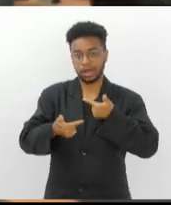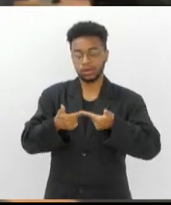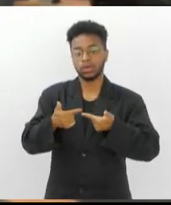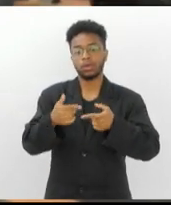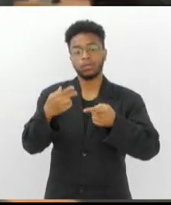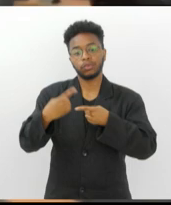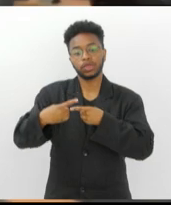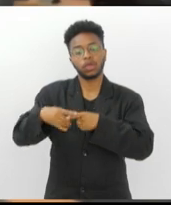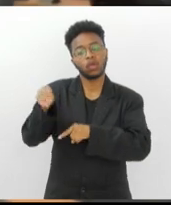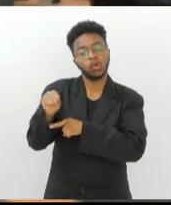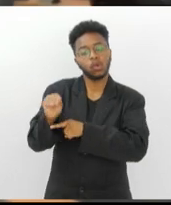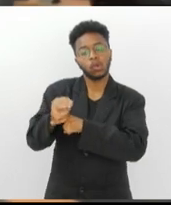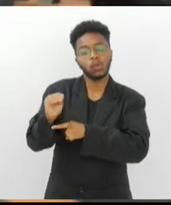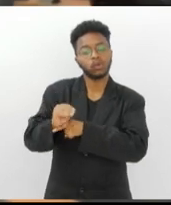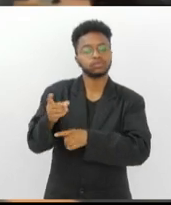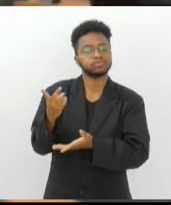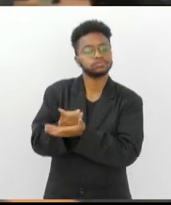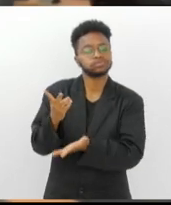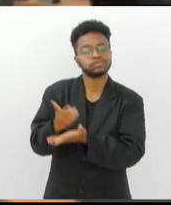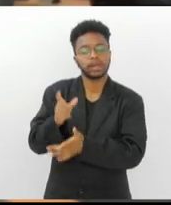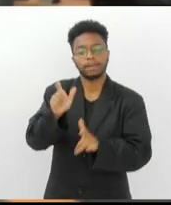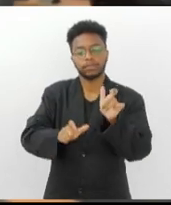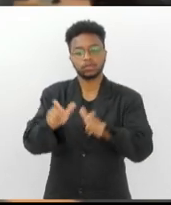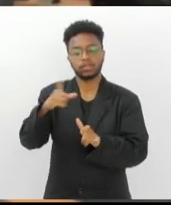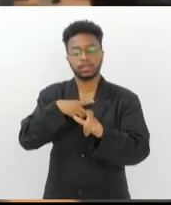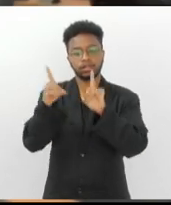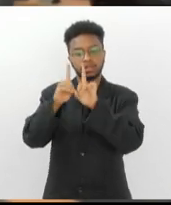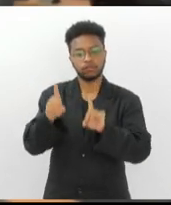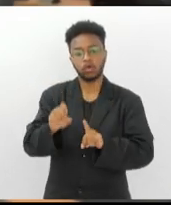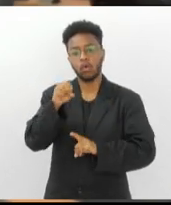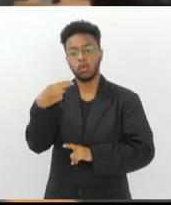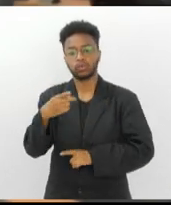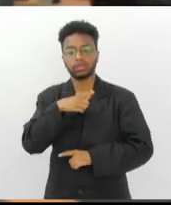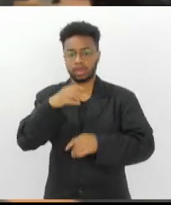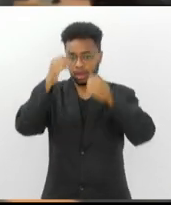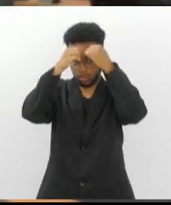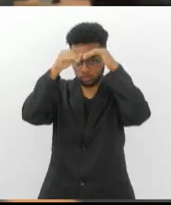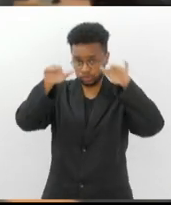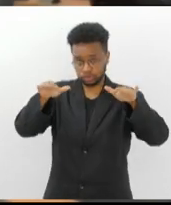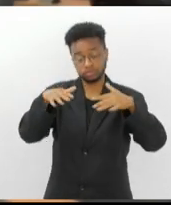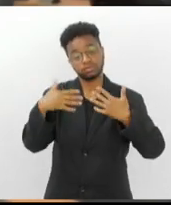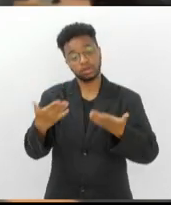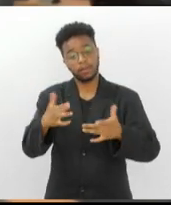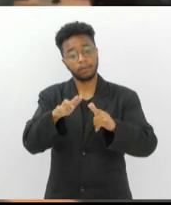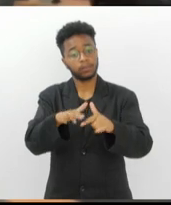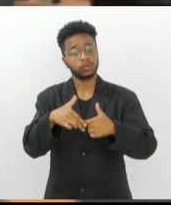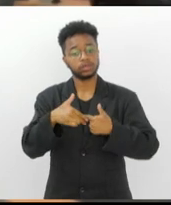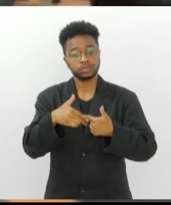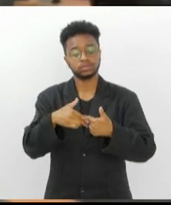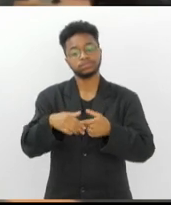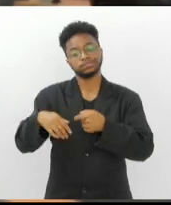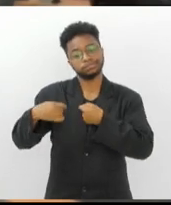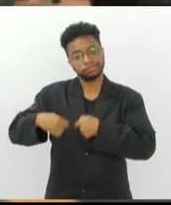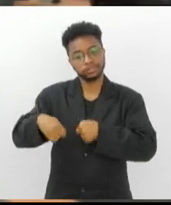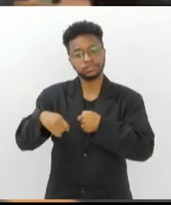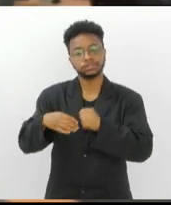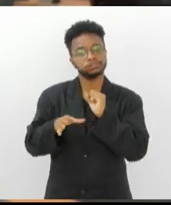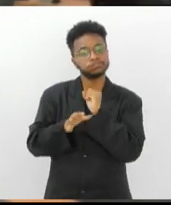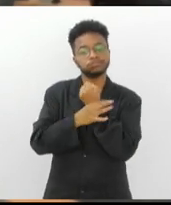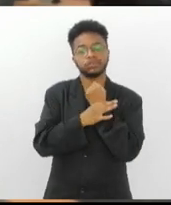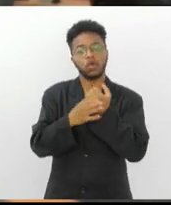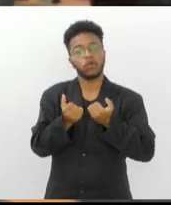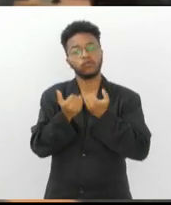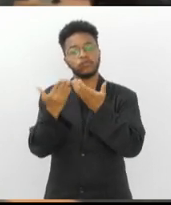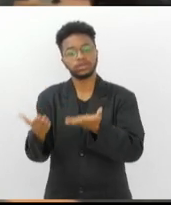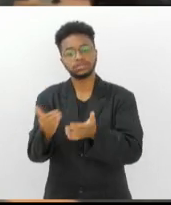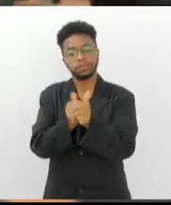cuidar integralmente dessas pessoas com deficiência ou com transtorno do espectro autista e, por conta disso, a necessidade de garantir a